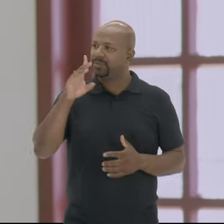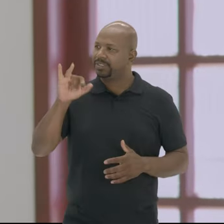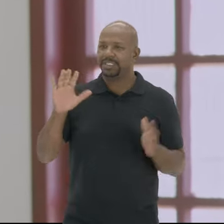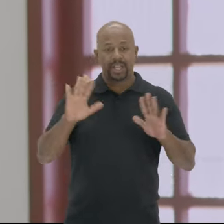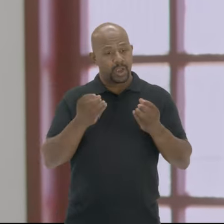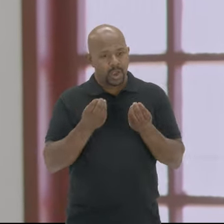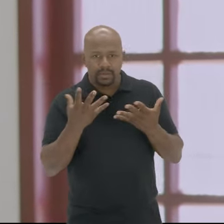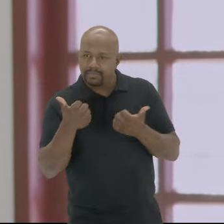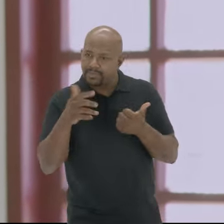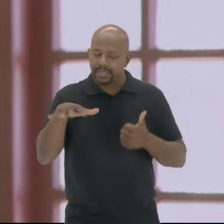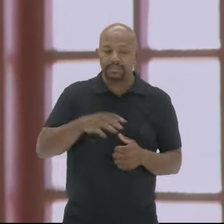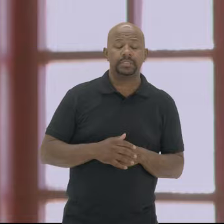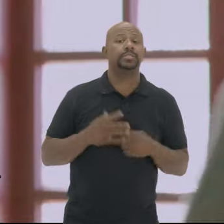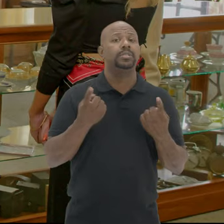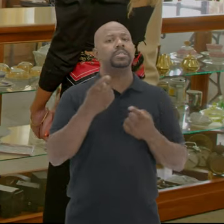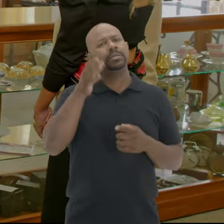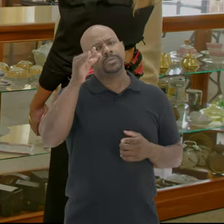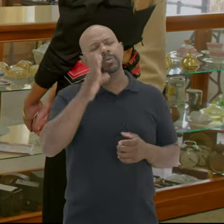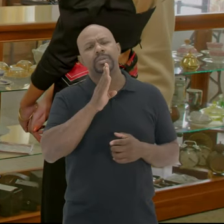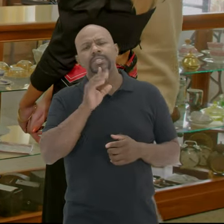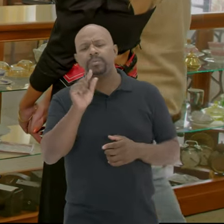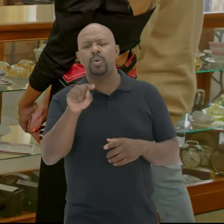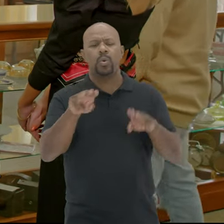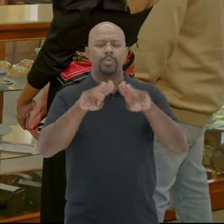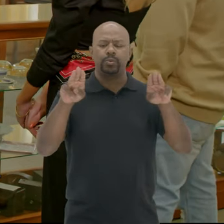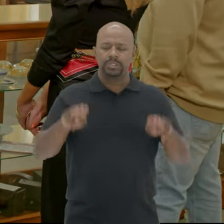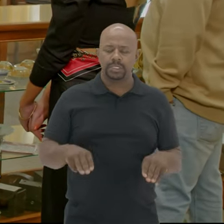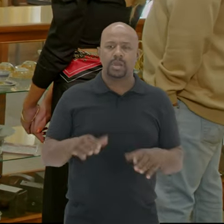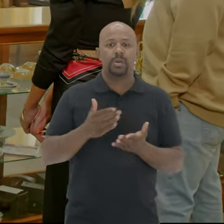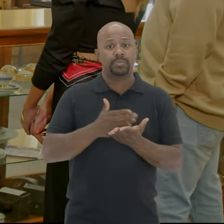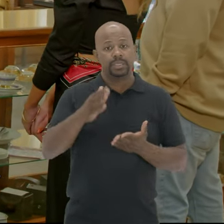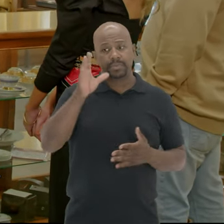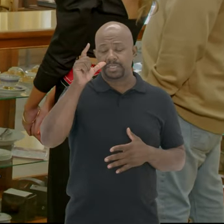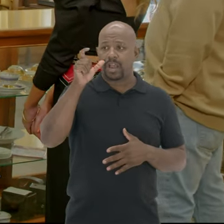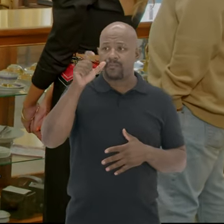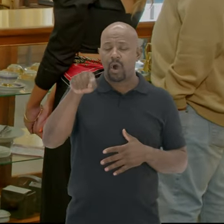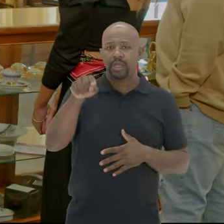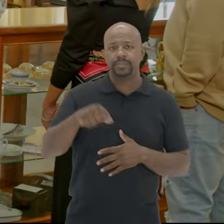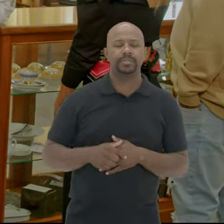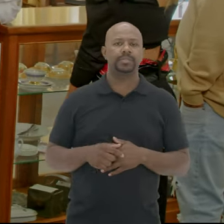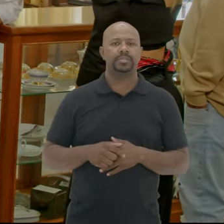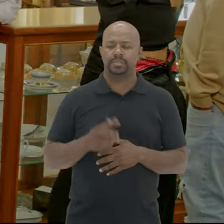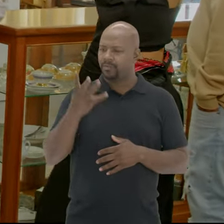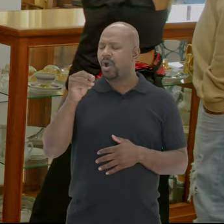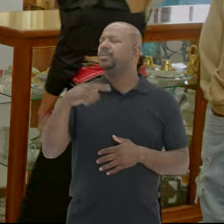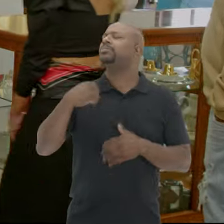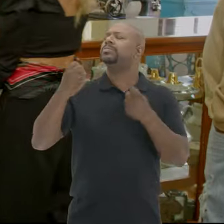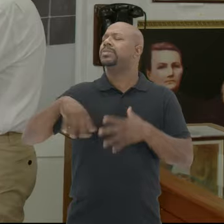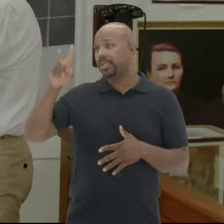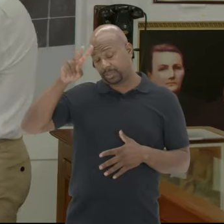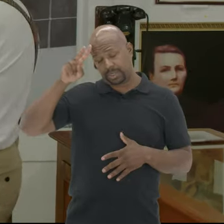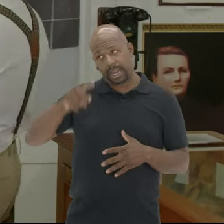dia Como vão vocês? Queremos conhecer o museu E começar por essa foto Qual que é a